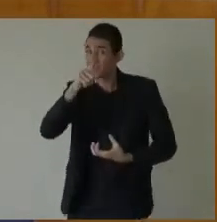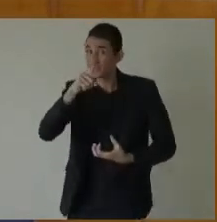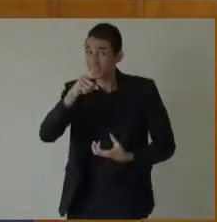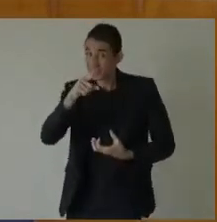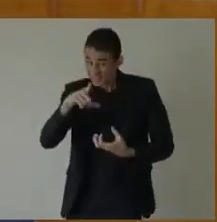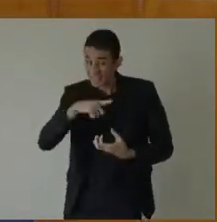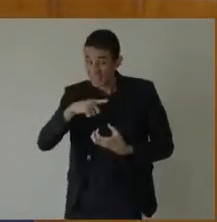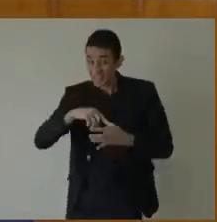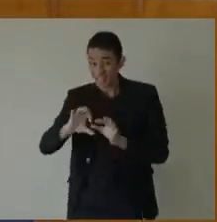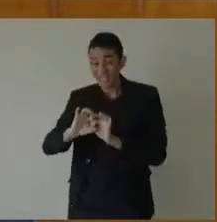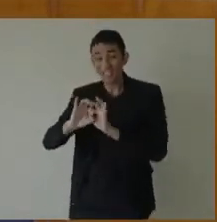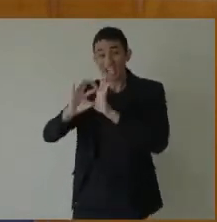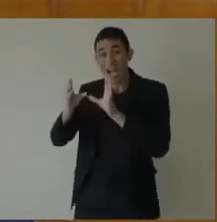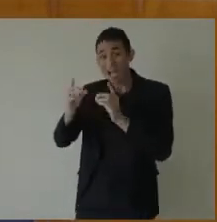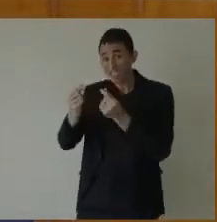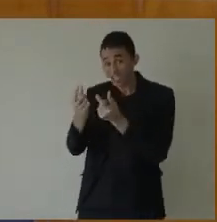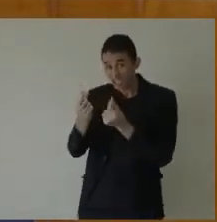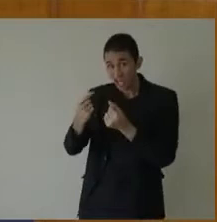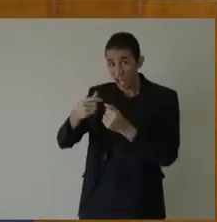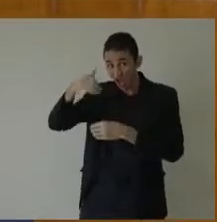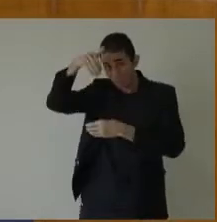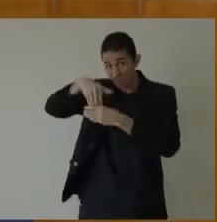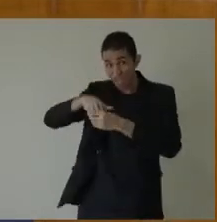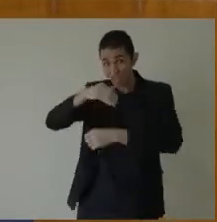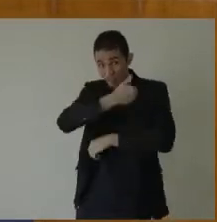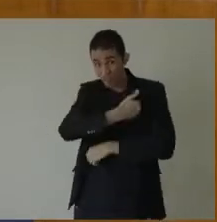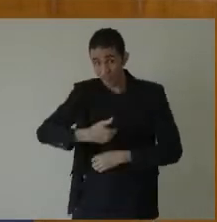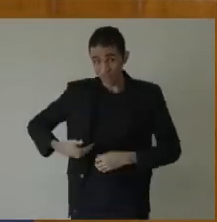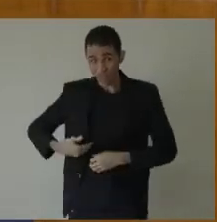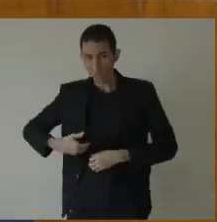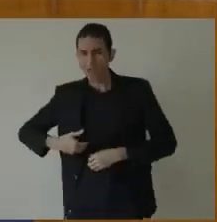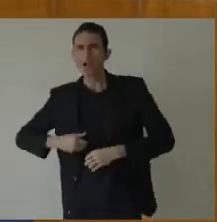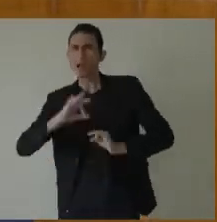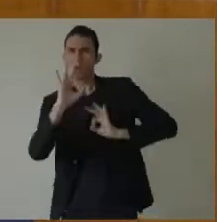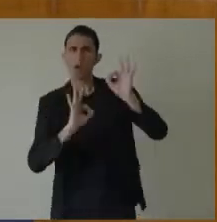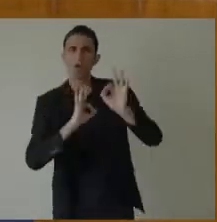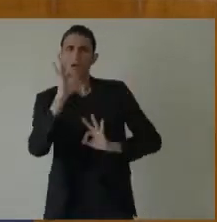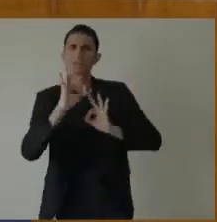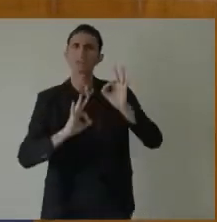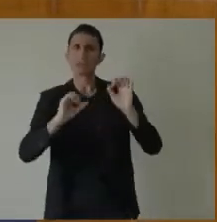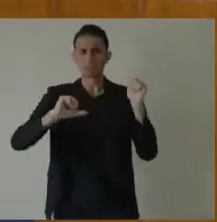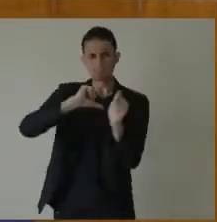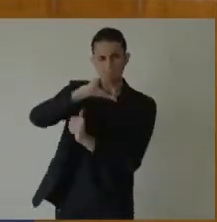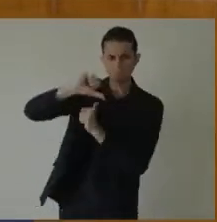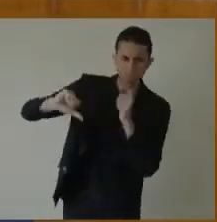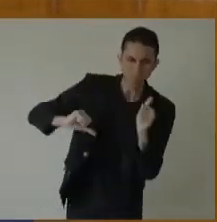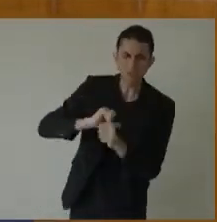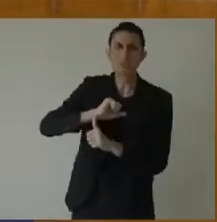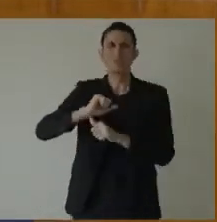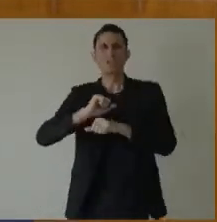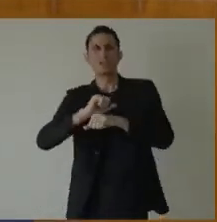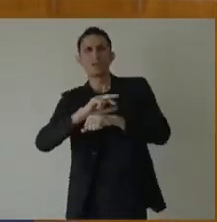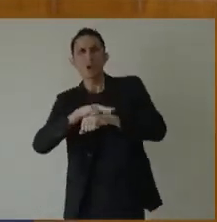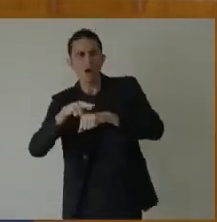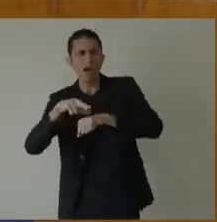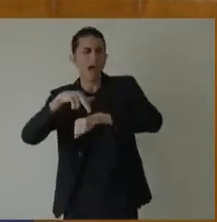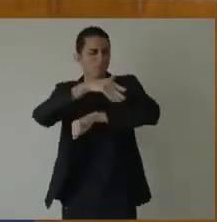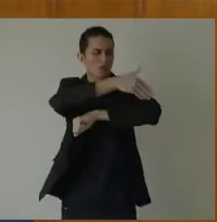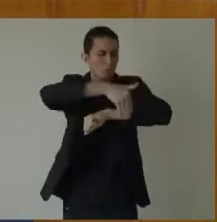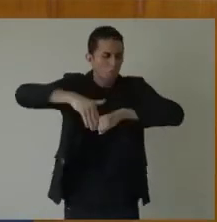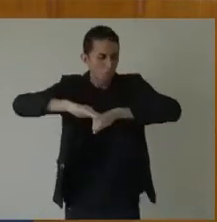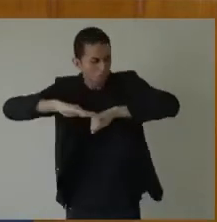reestruturar esse Estado. Eu vou asfaltar as vicinais, vou recuperar as que tiver que recuperar, vou